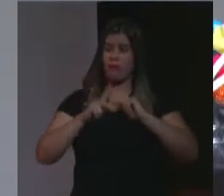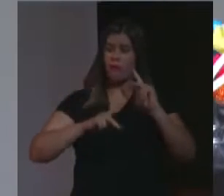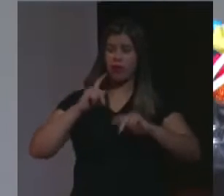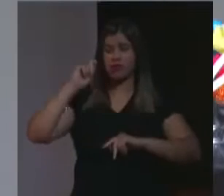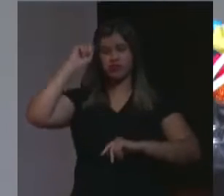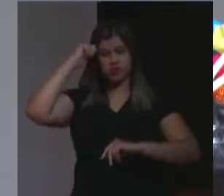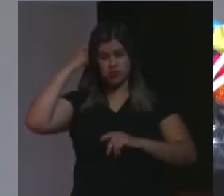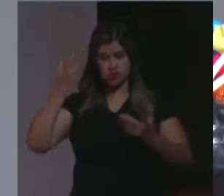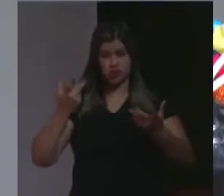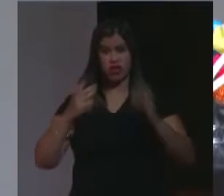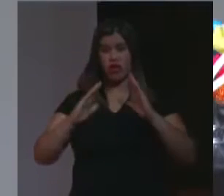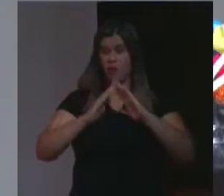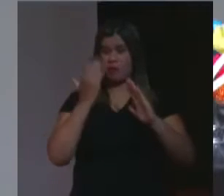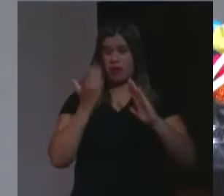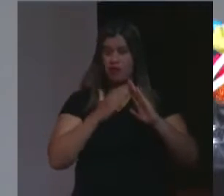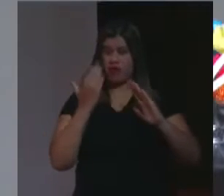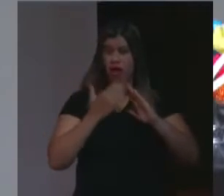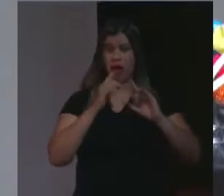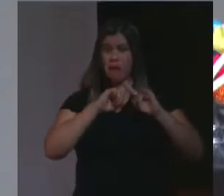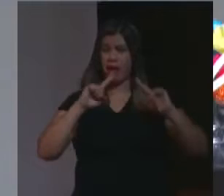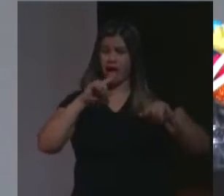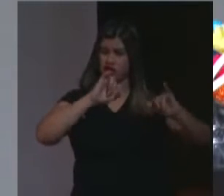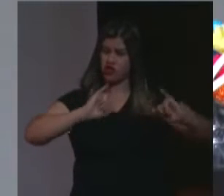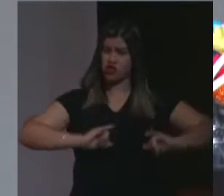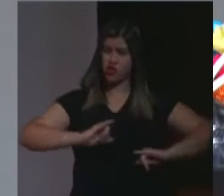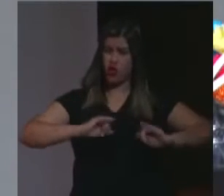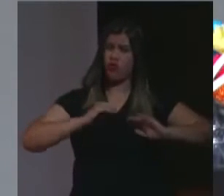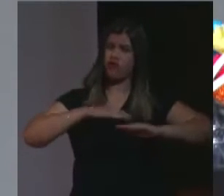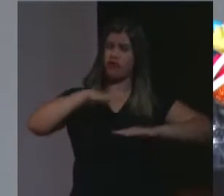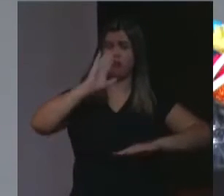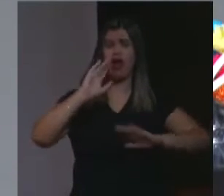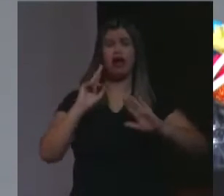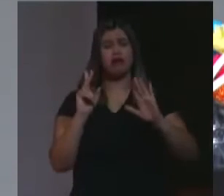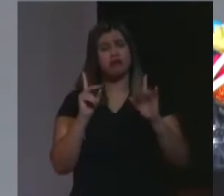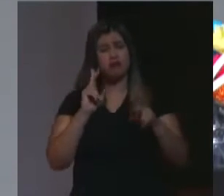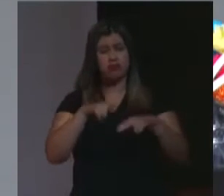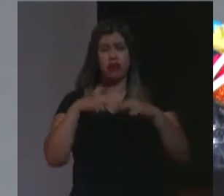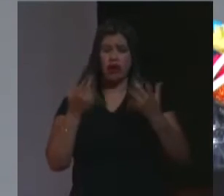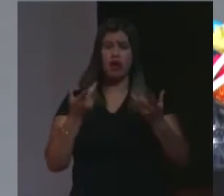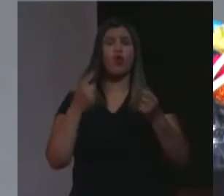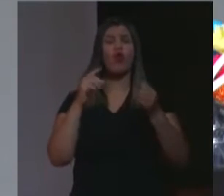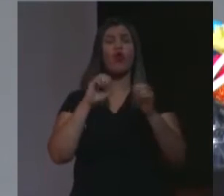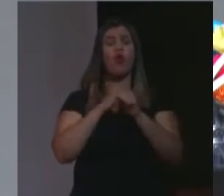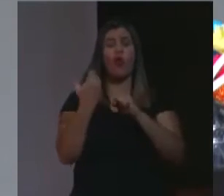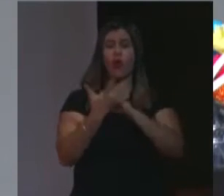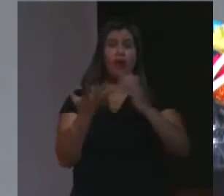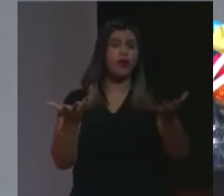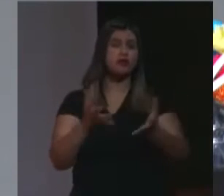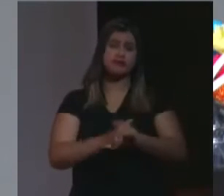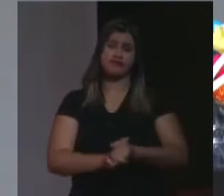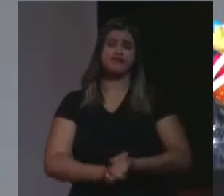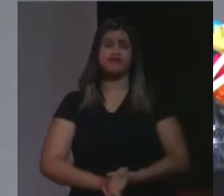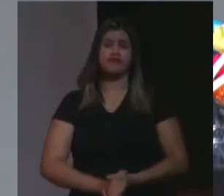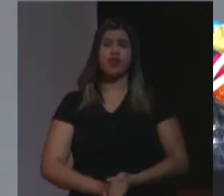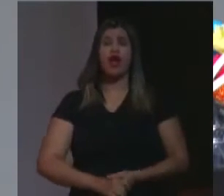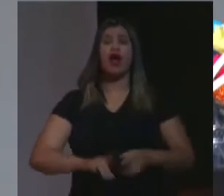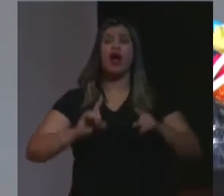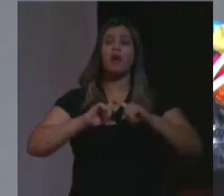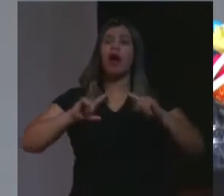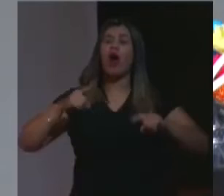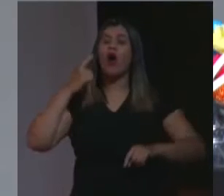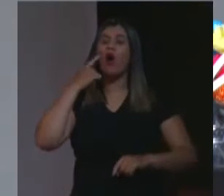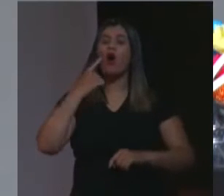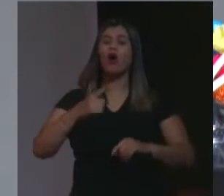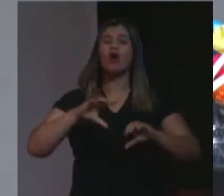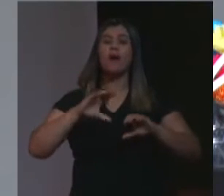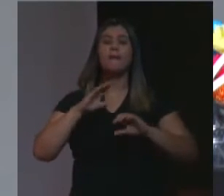cabe falar, da população periférica, apesar de ter sofrido, com mais intensidade, os efeitos da Covid, mas, olha o que Bolsonaro, diz sobre